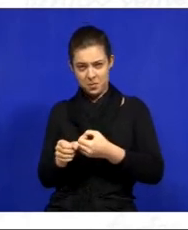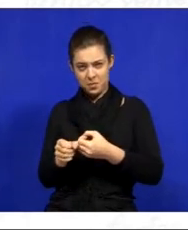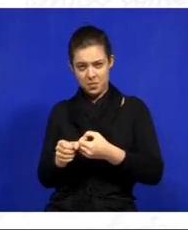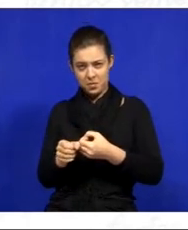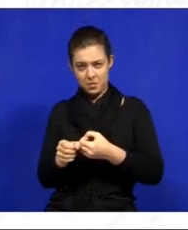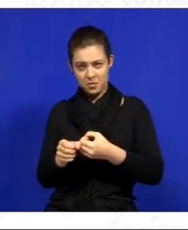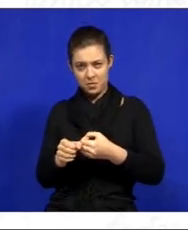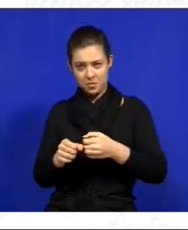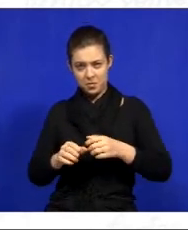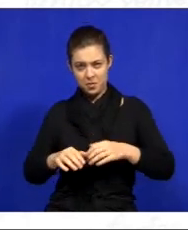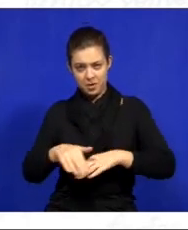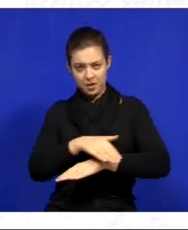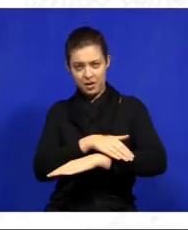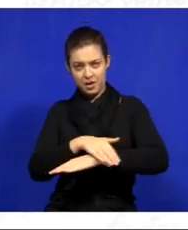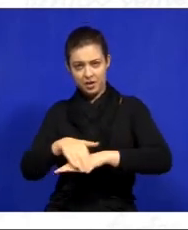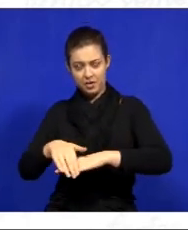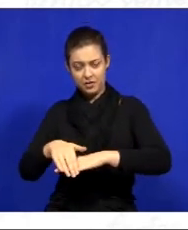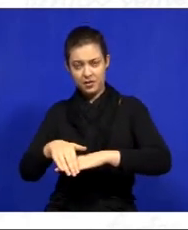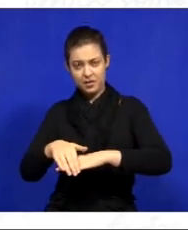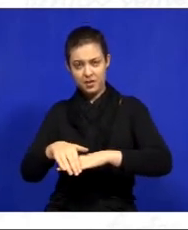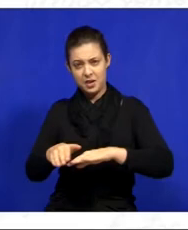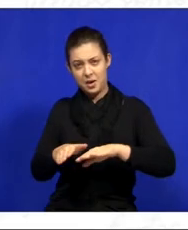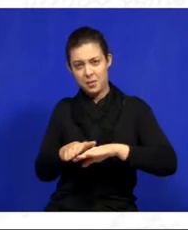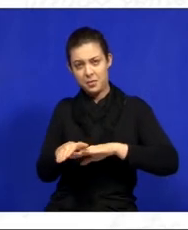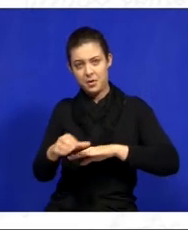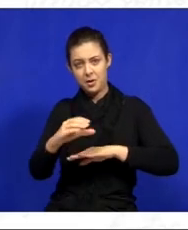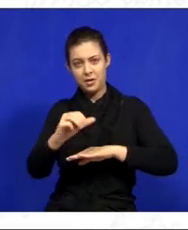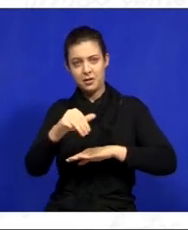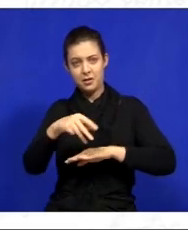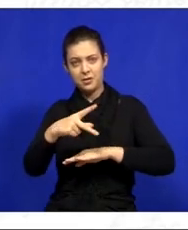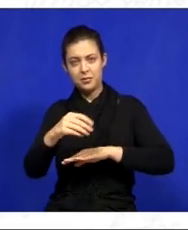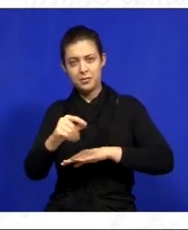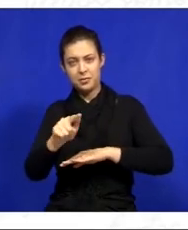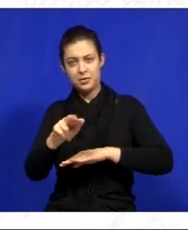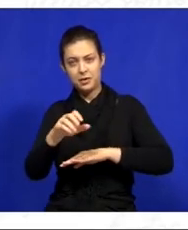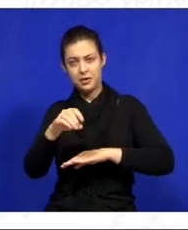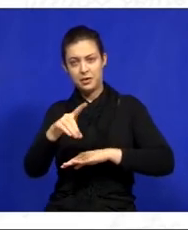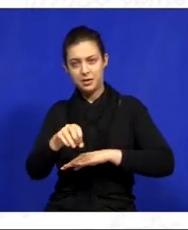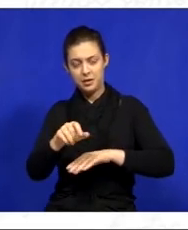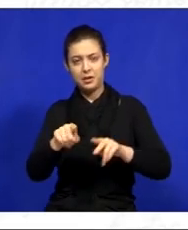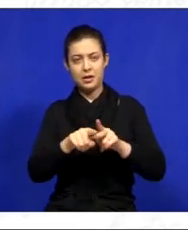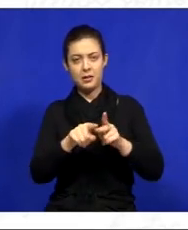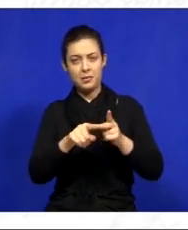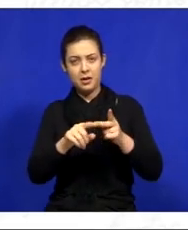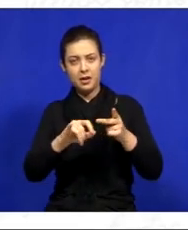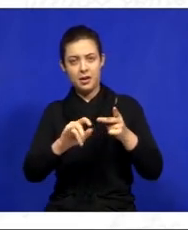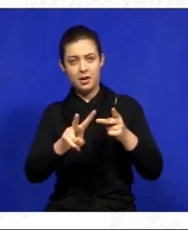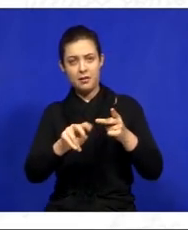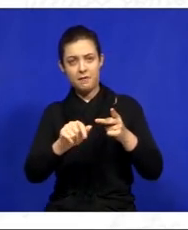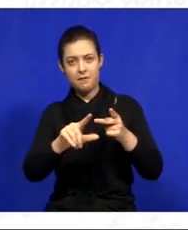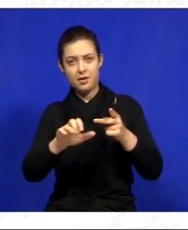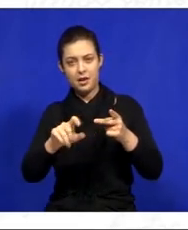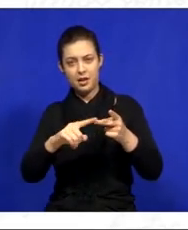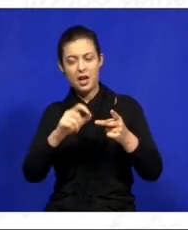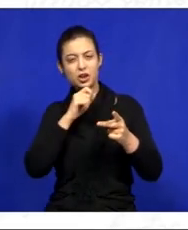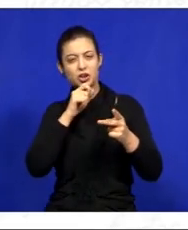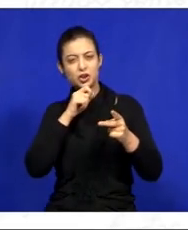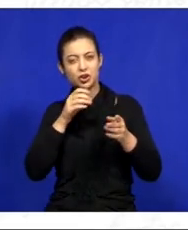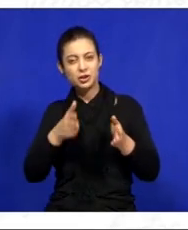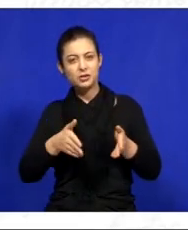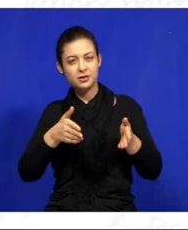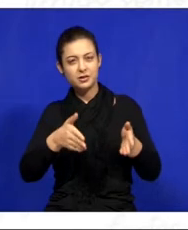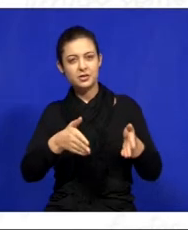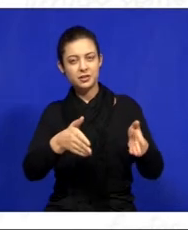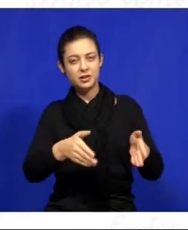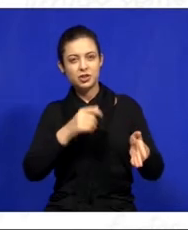avenida que dá acesso ao bairro Campo Grande e Jardim do Vale, onde passava a antiga linha ferroviária